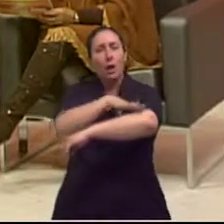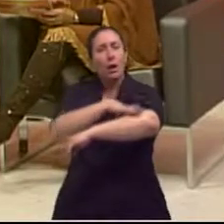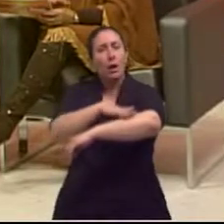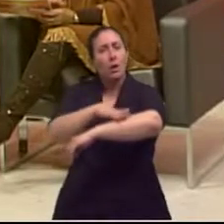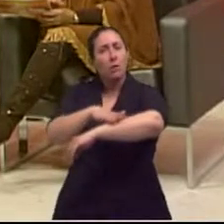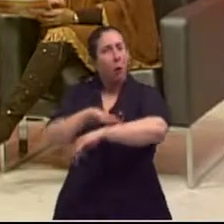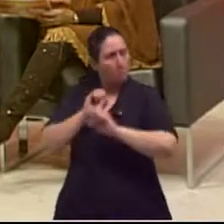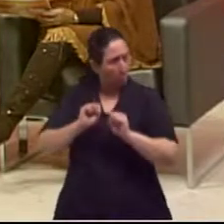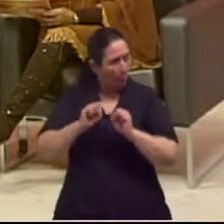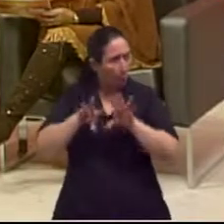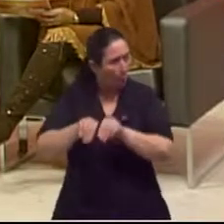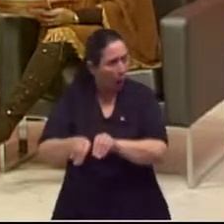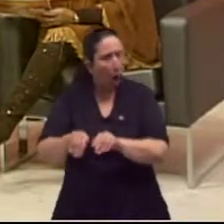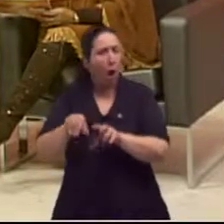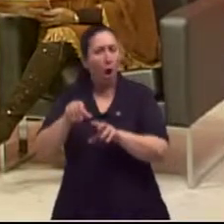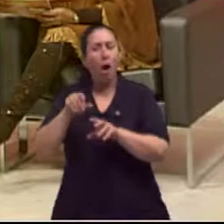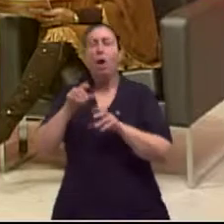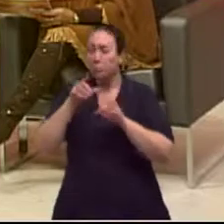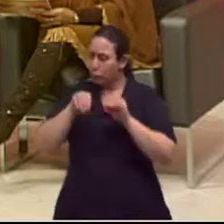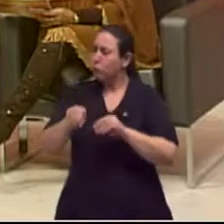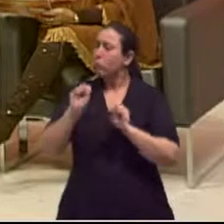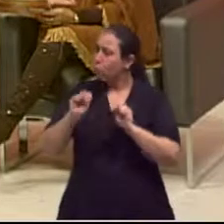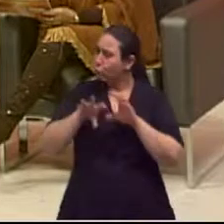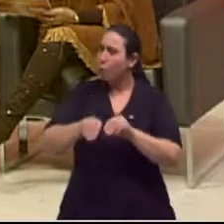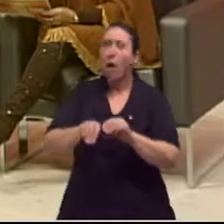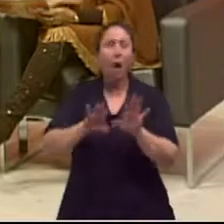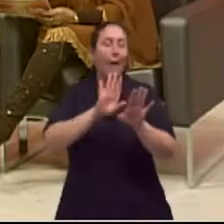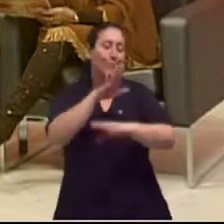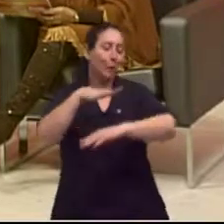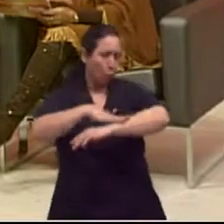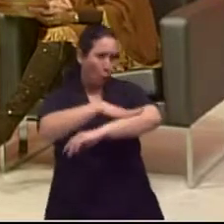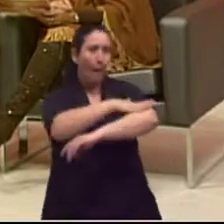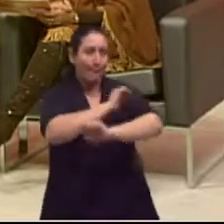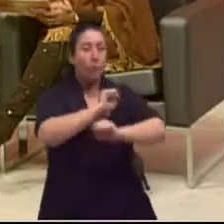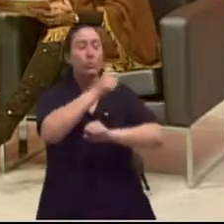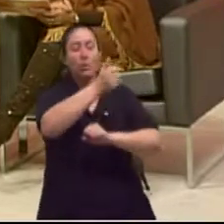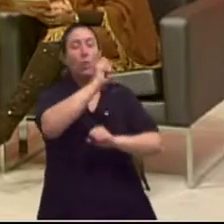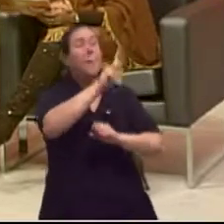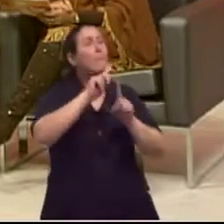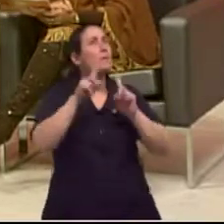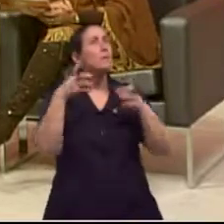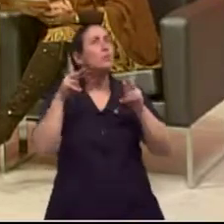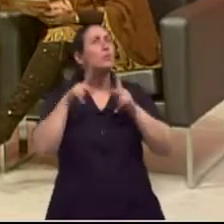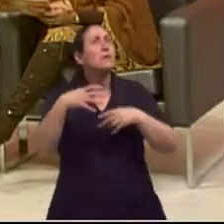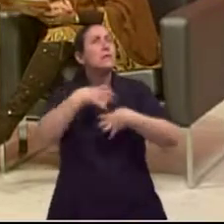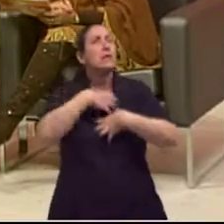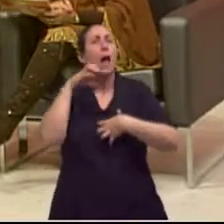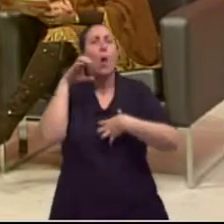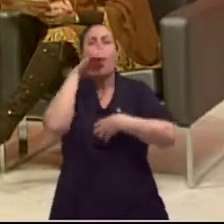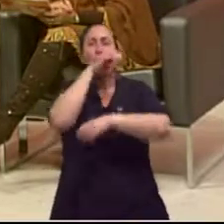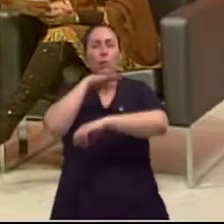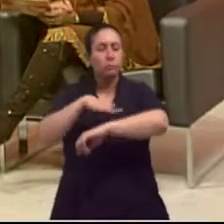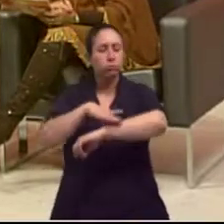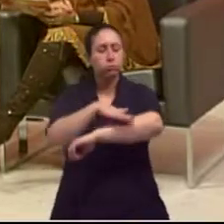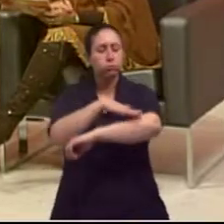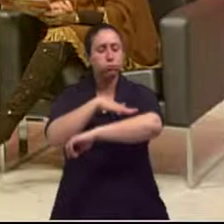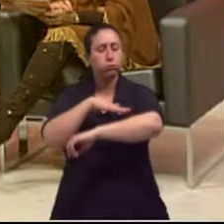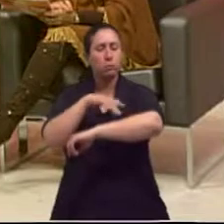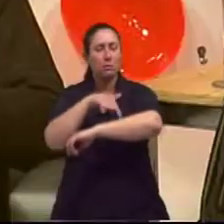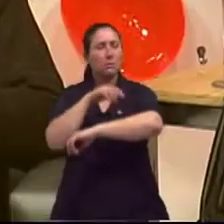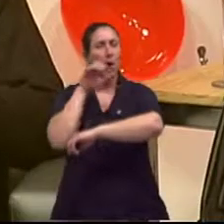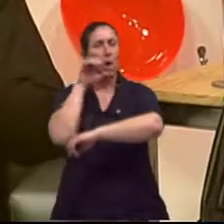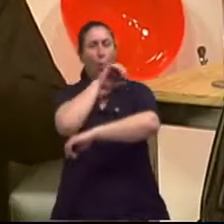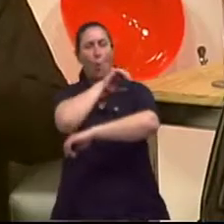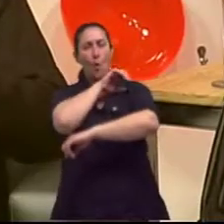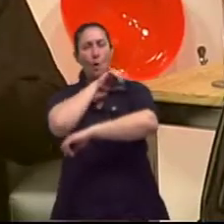tocar. Pode tocar, né? Mas mesmo não tocando, a pessoa relata que tinha calor no corpo. Sim. Essa